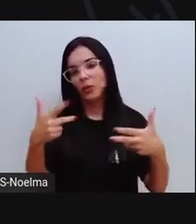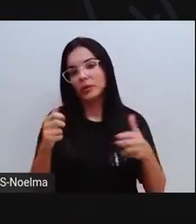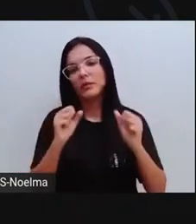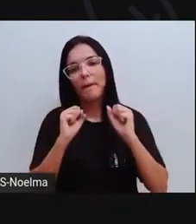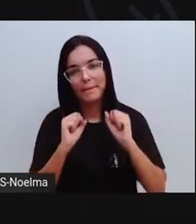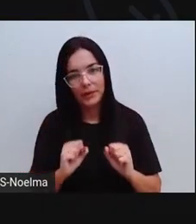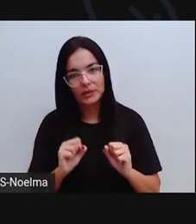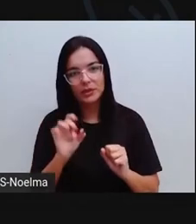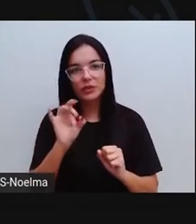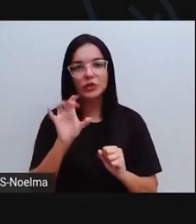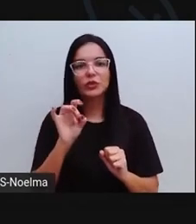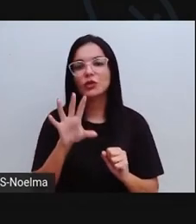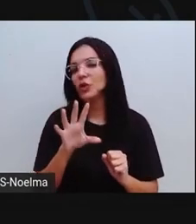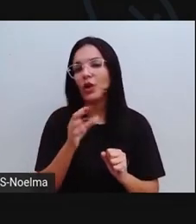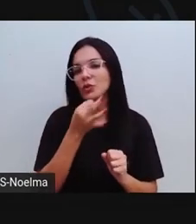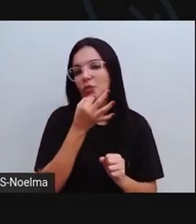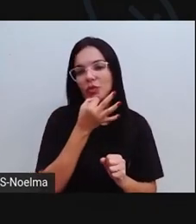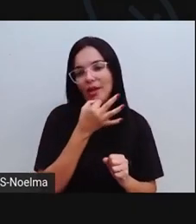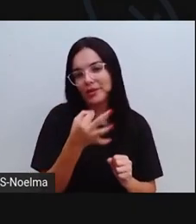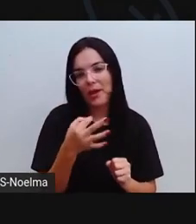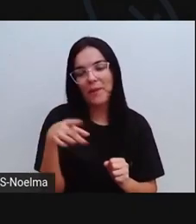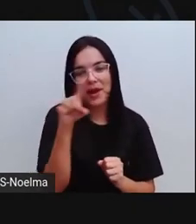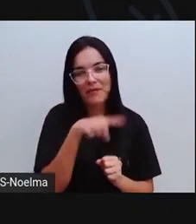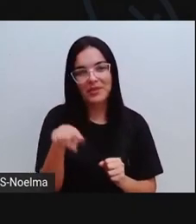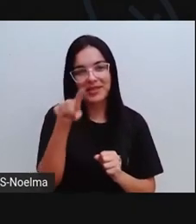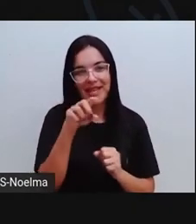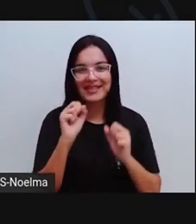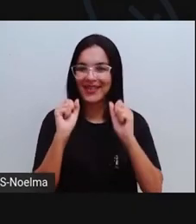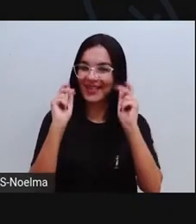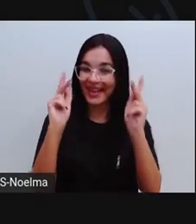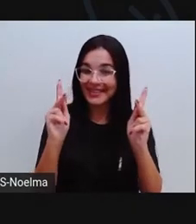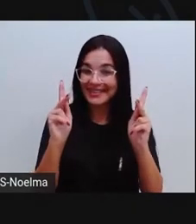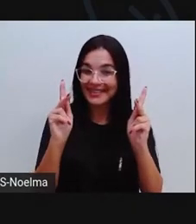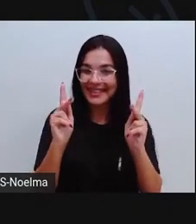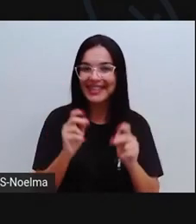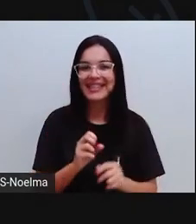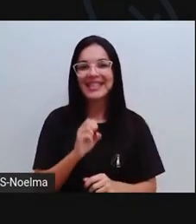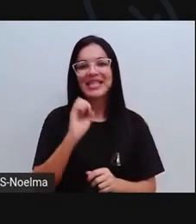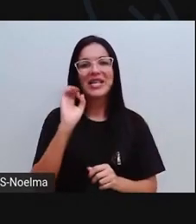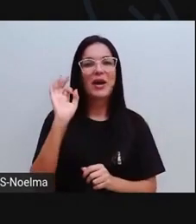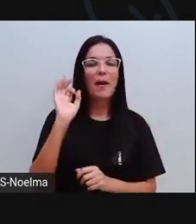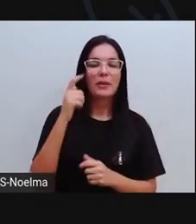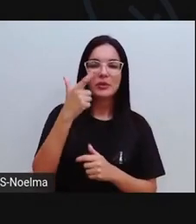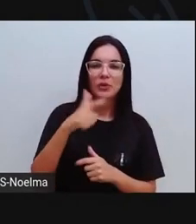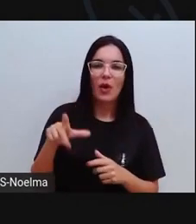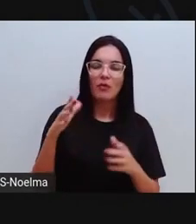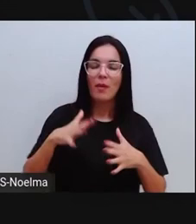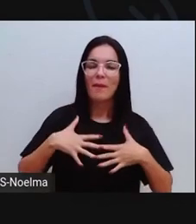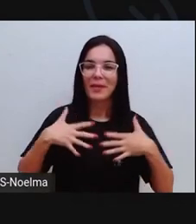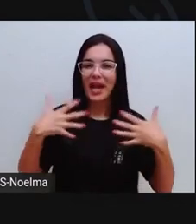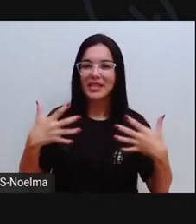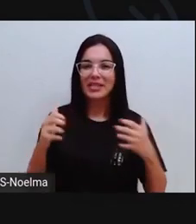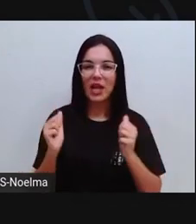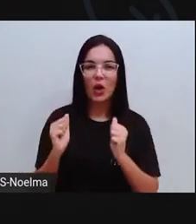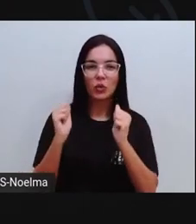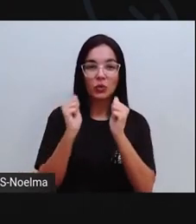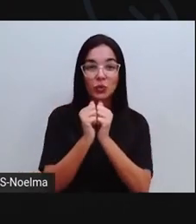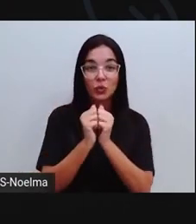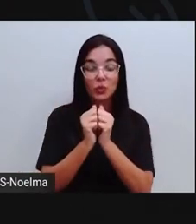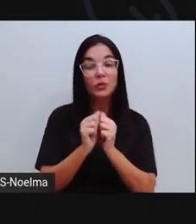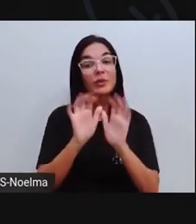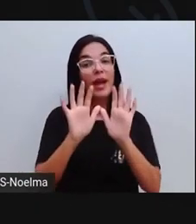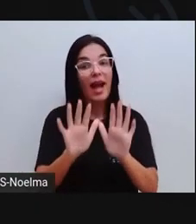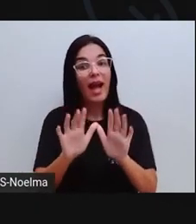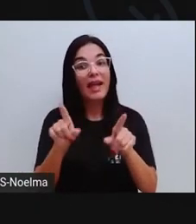que a Pró fez é uma sugestão, tá bom? Segundo ano, mais uma vez, foi um prazer estar aqui com vocês, ah,